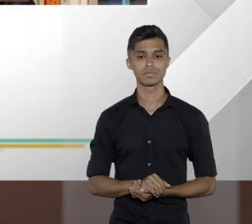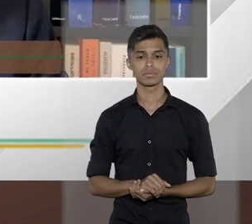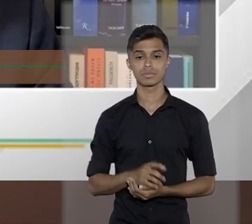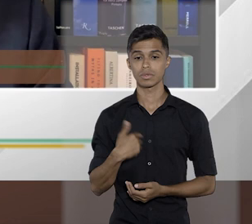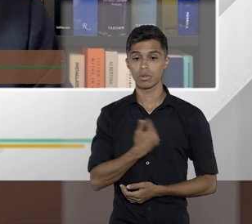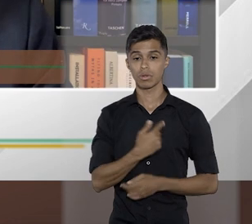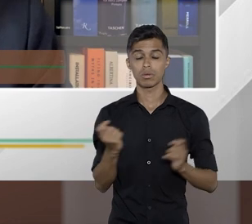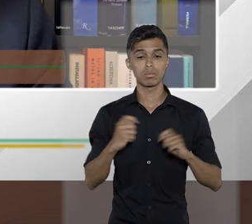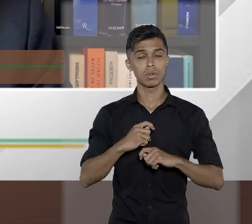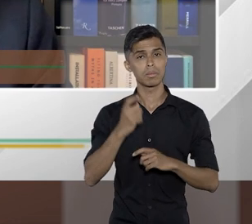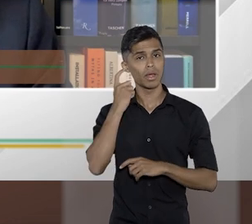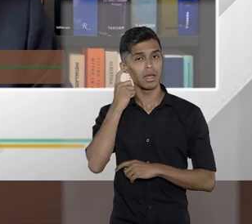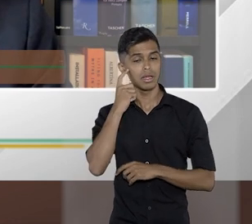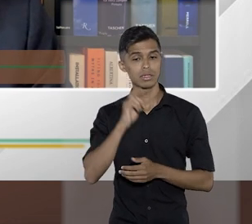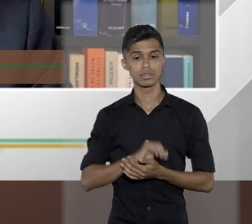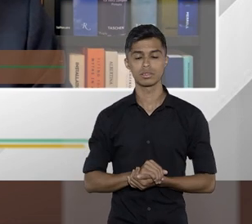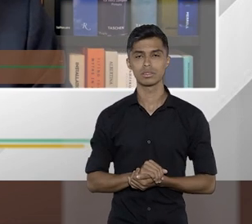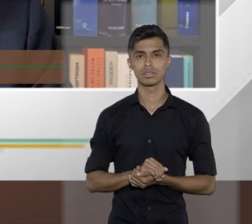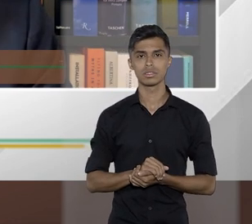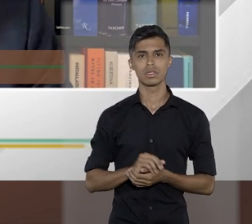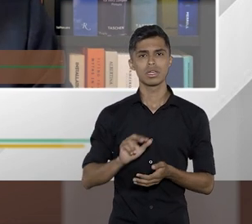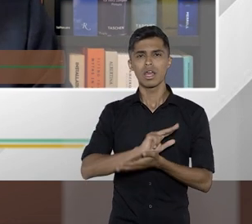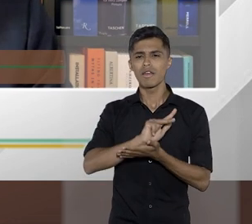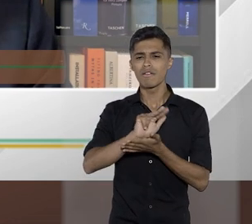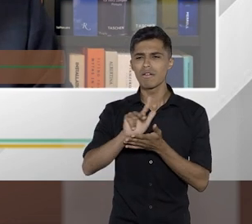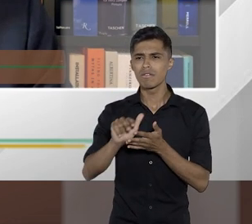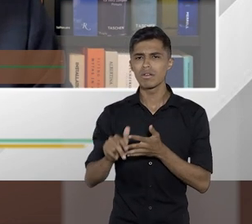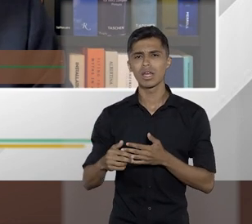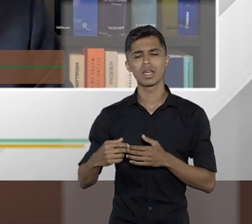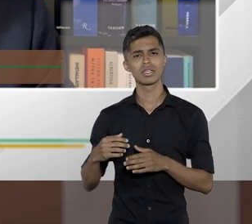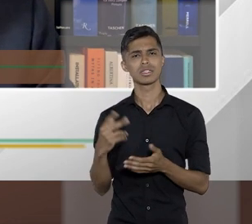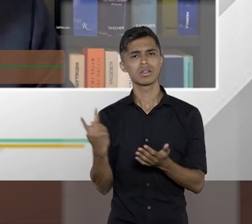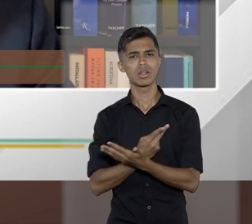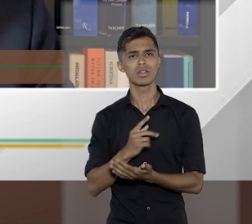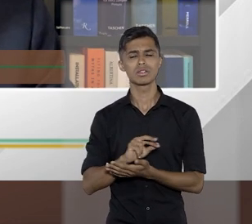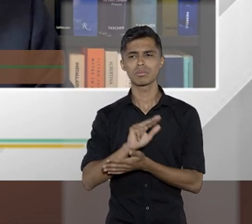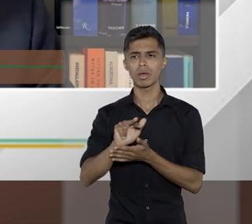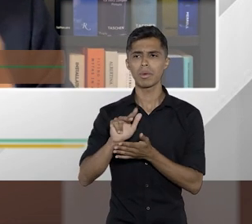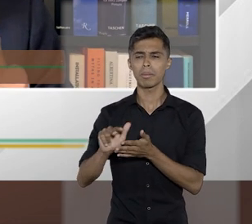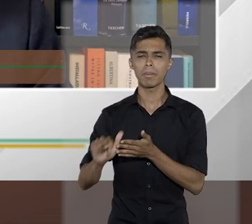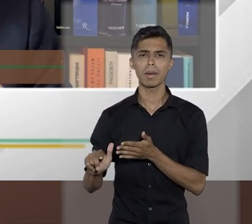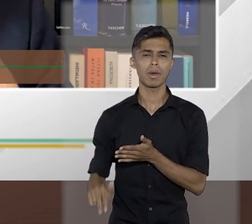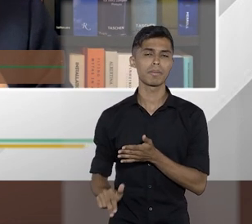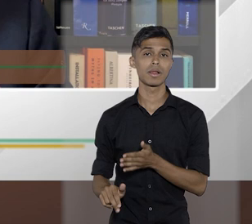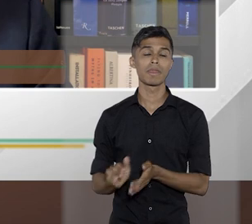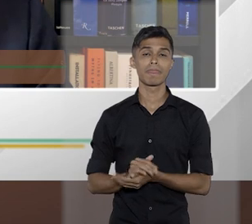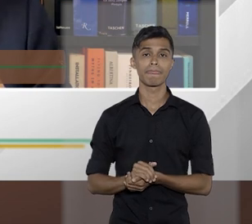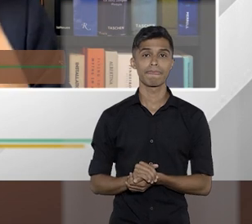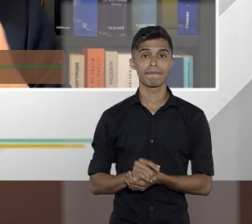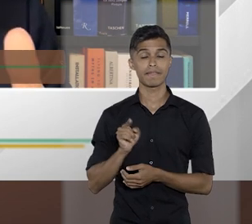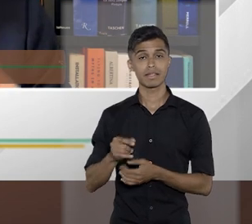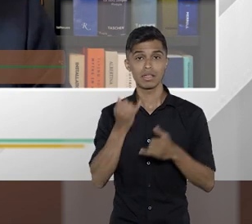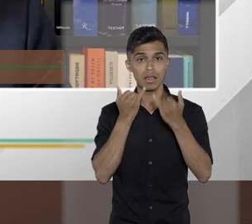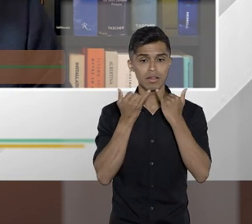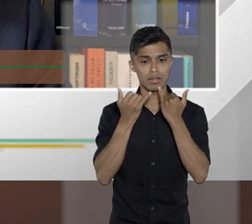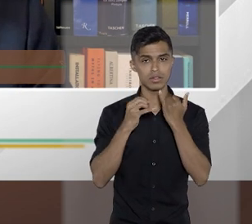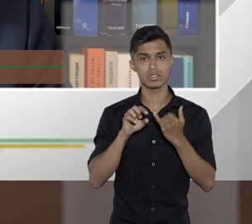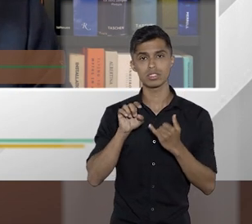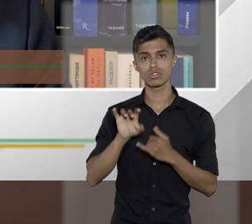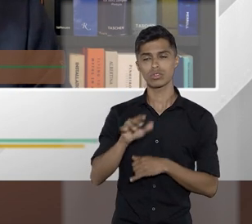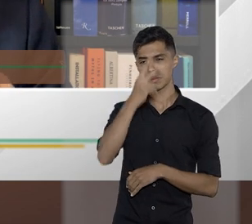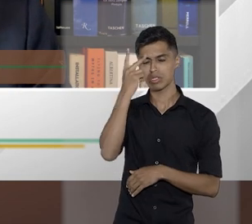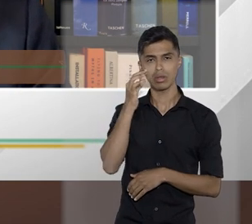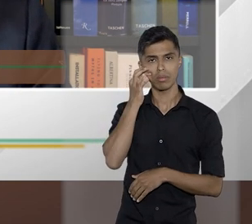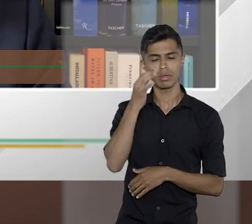A gente pode pensar em uma sucessão de situações em que esses dados são detidos apenas pelo